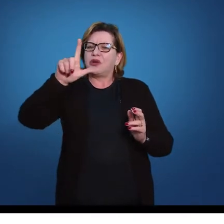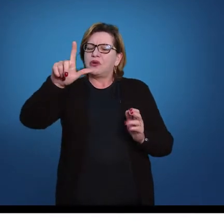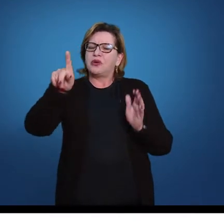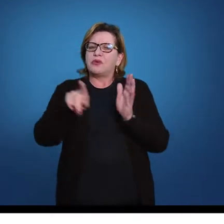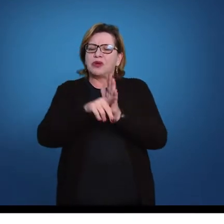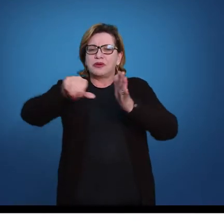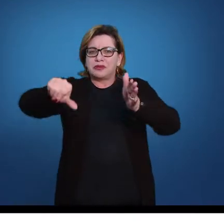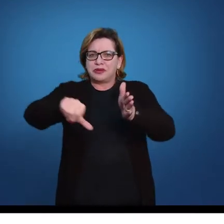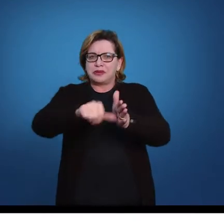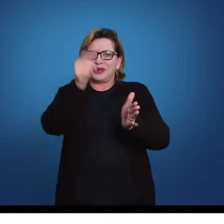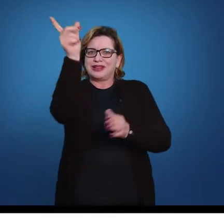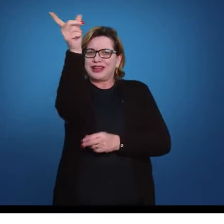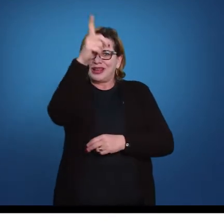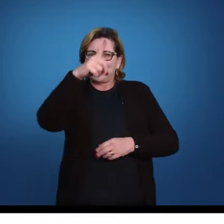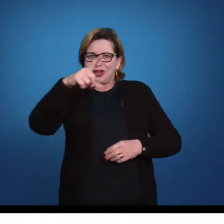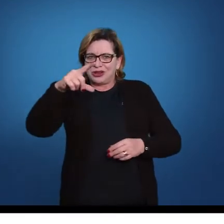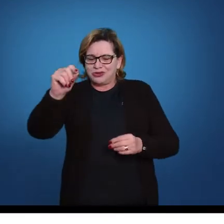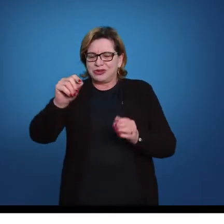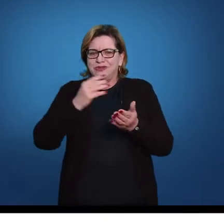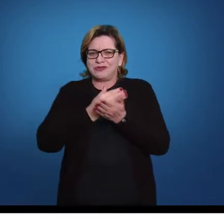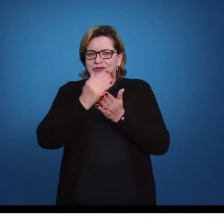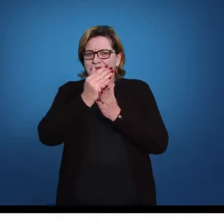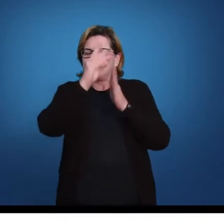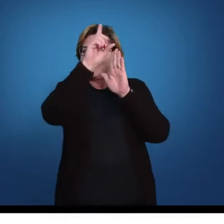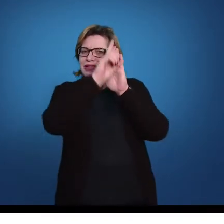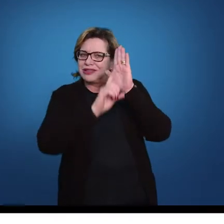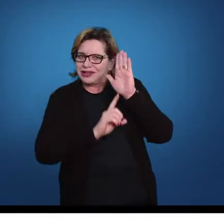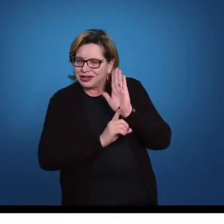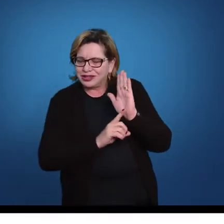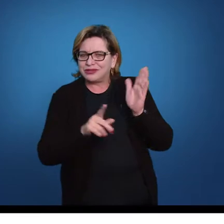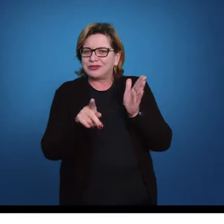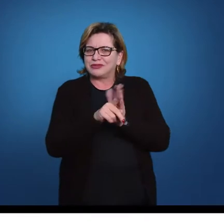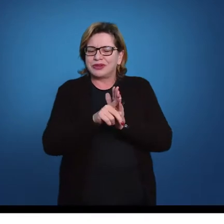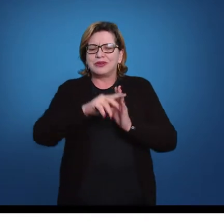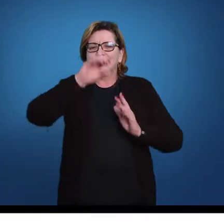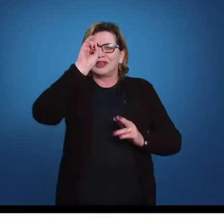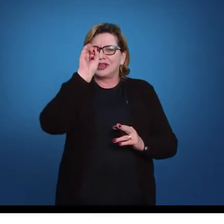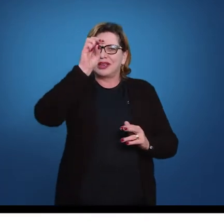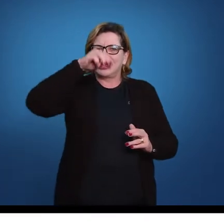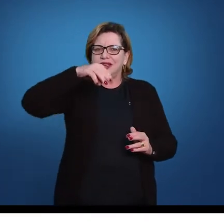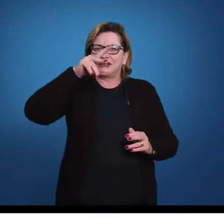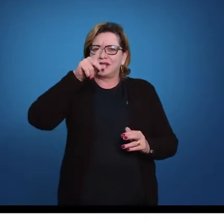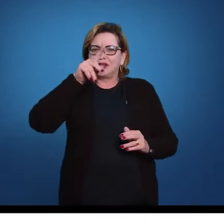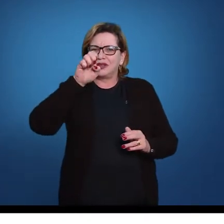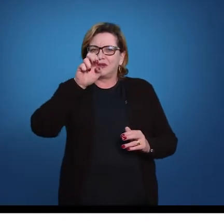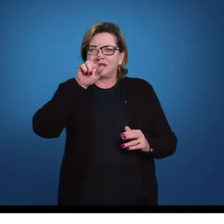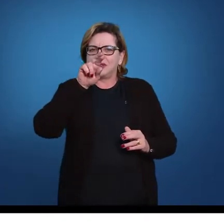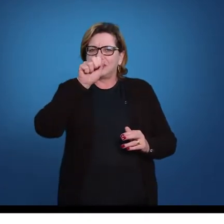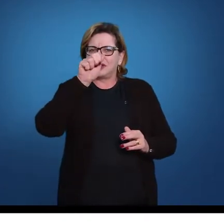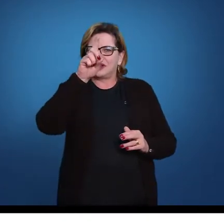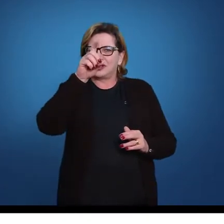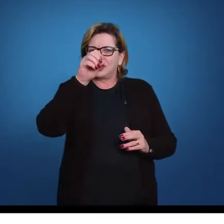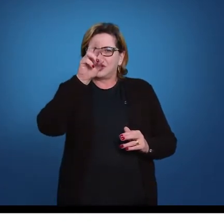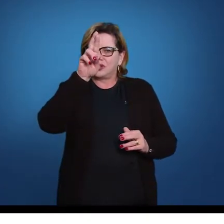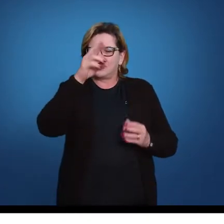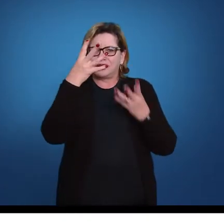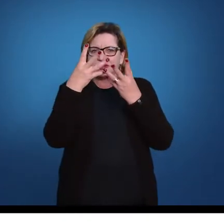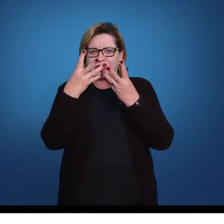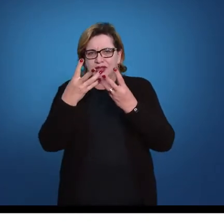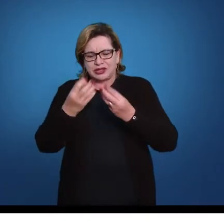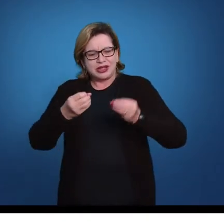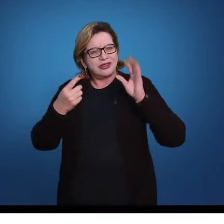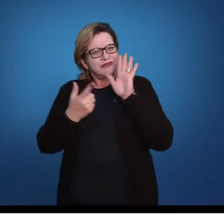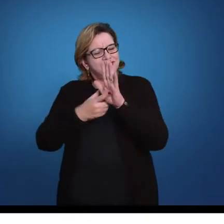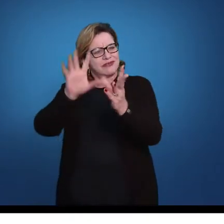partir de um decreto do imperador em que ele realmente assume que aquela é uma manifestação artística espetacular